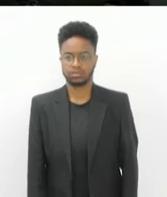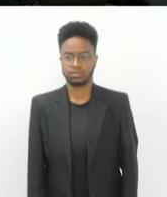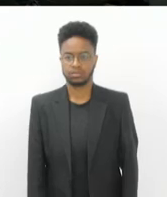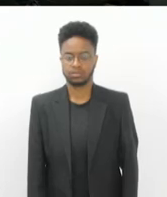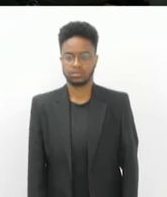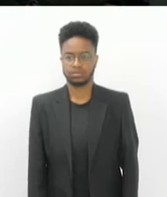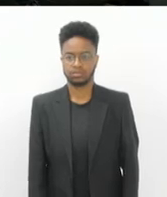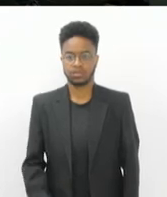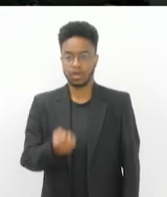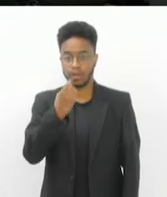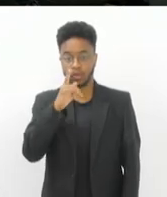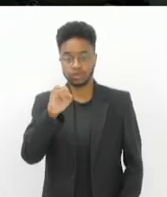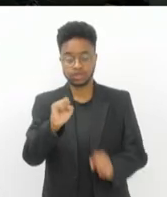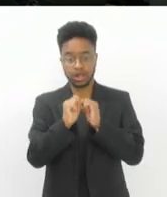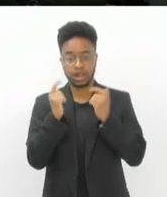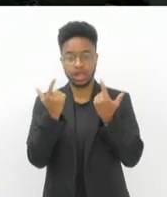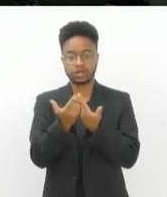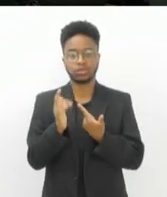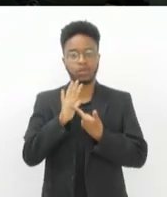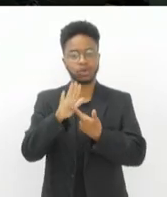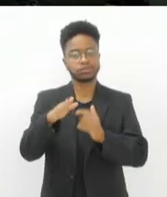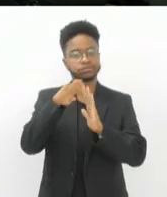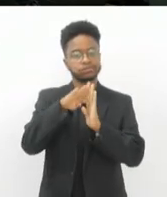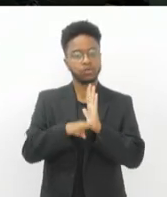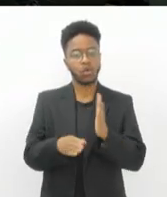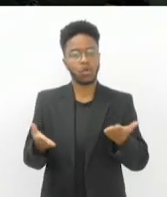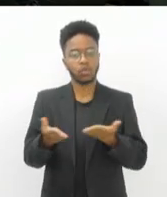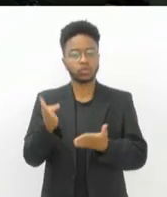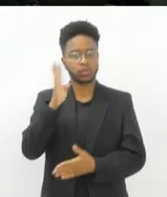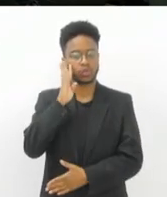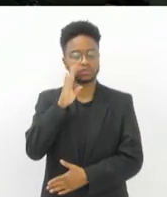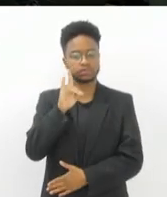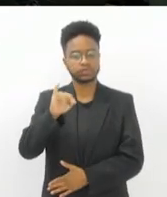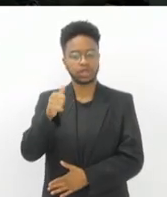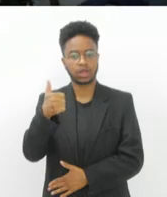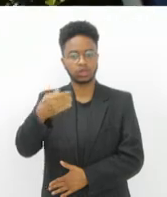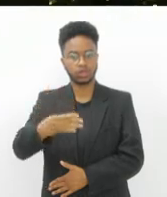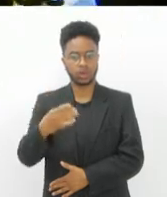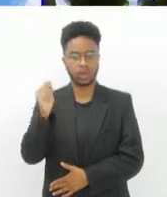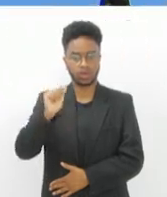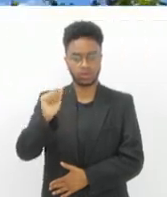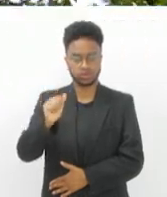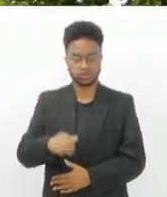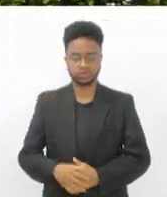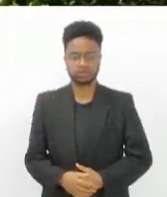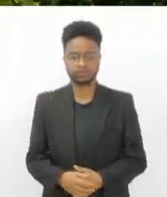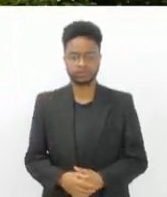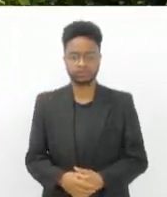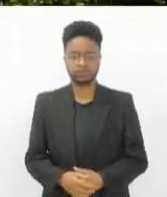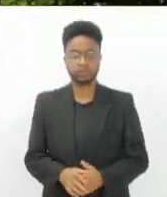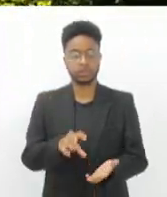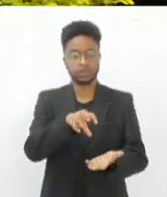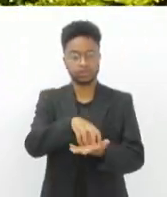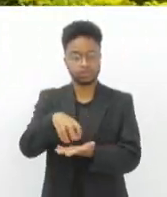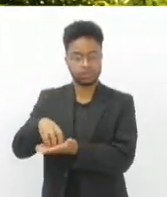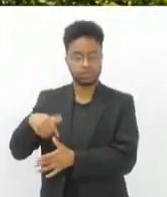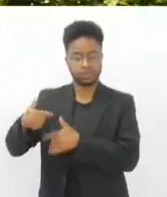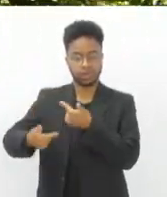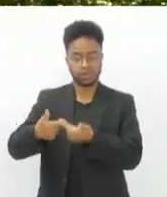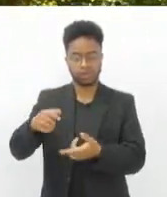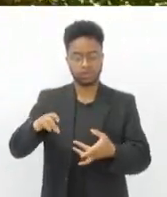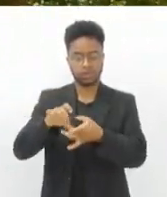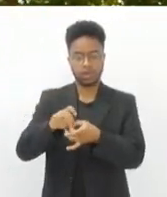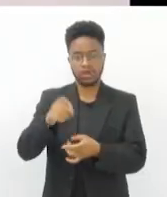O Bom Dia Alerj traz os seguintes destaques nesta quarta-feira, 14 de agosto. Centrais do trabalhador da Prefeitura